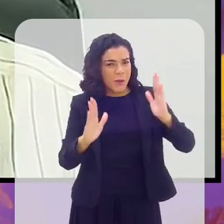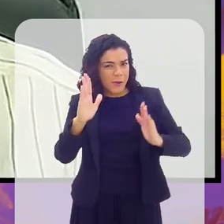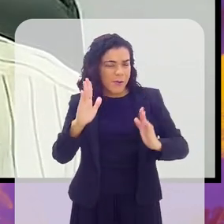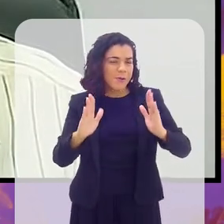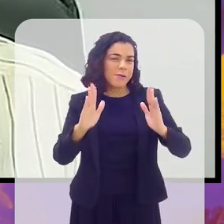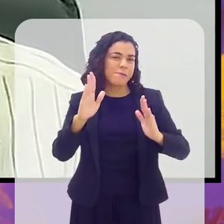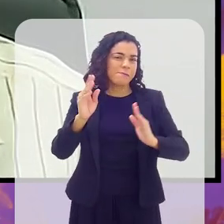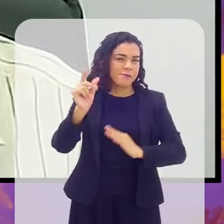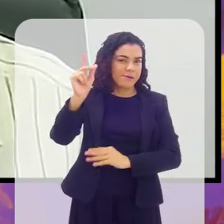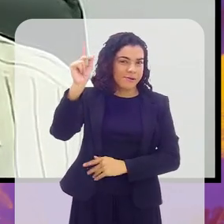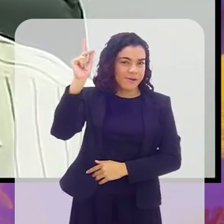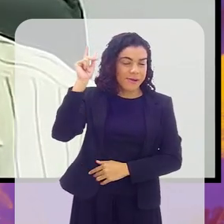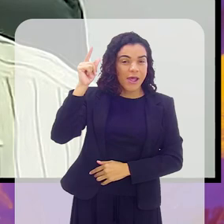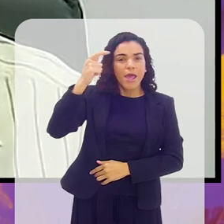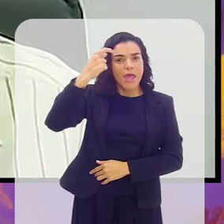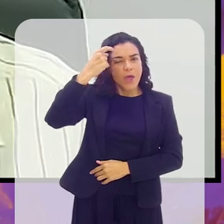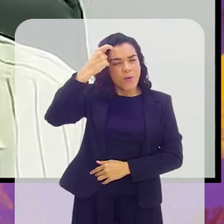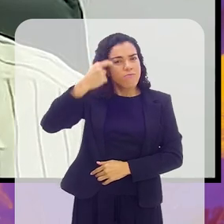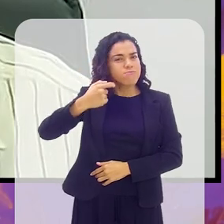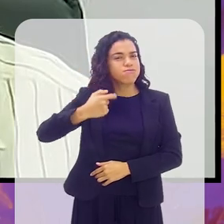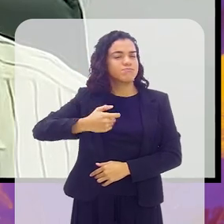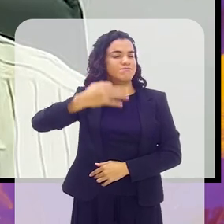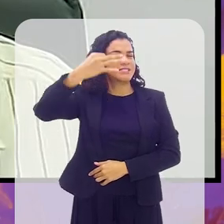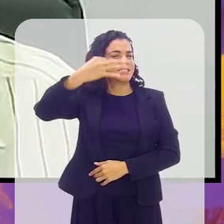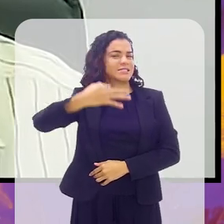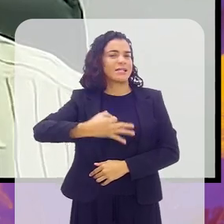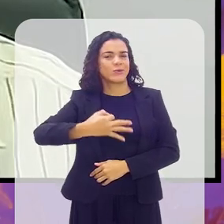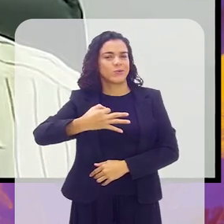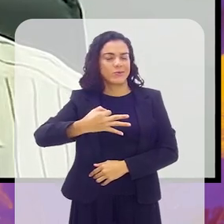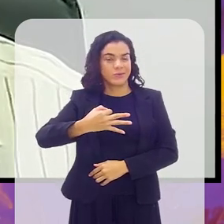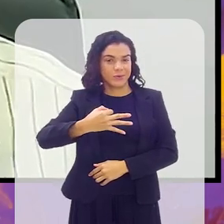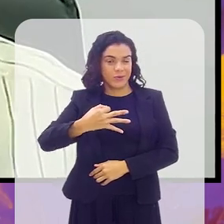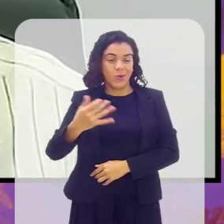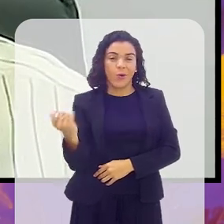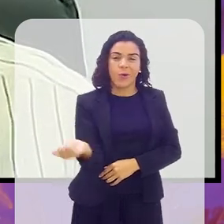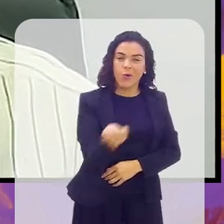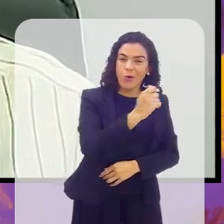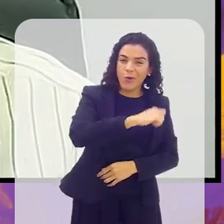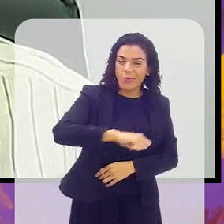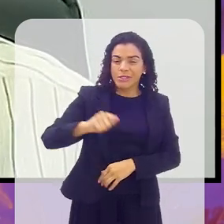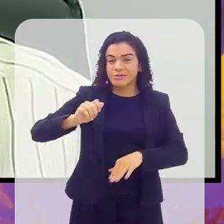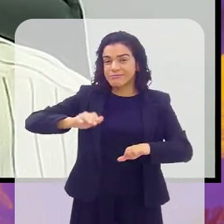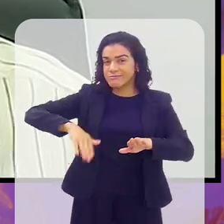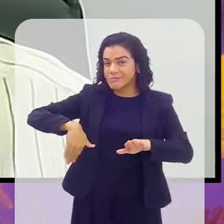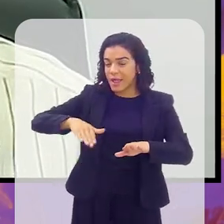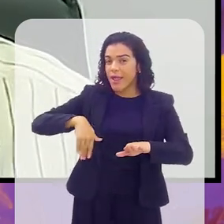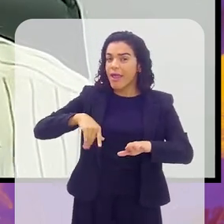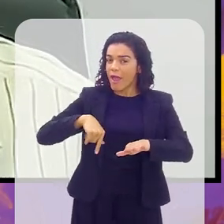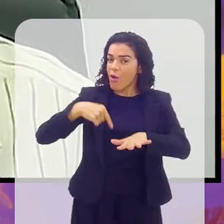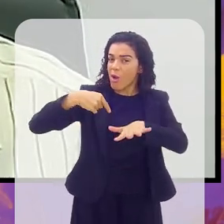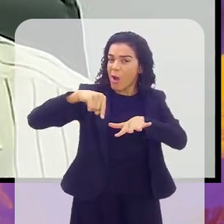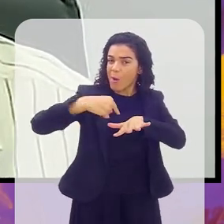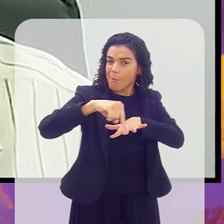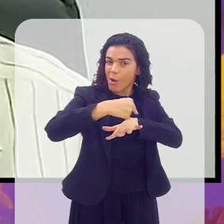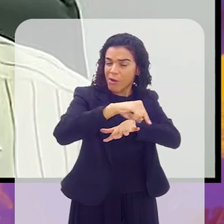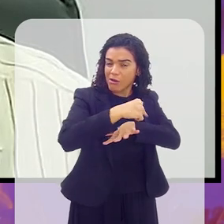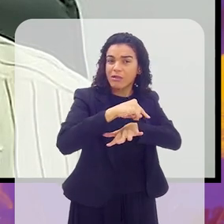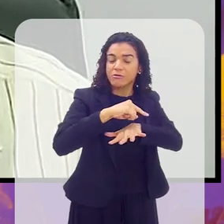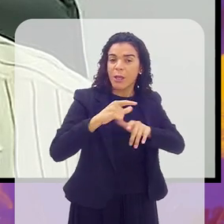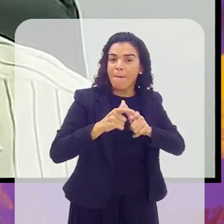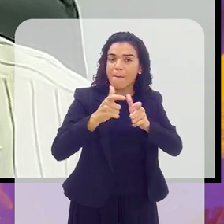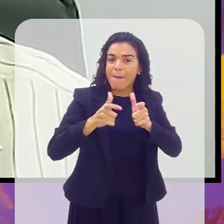deu absolutamente certo. Beach Tênis é talvez um dos esportes que mais